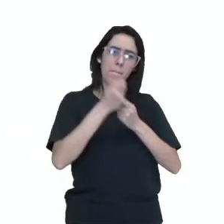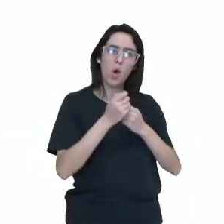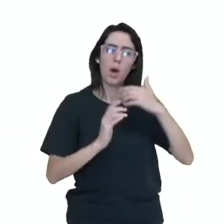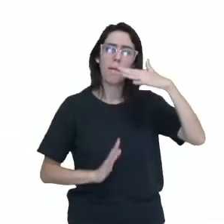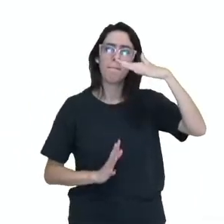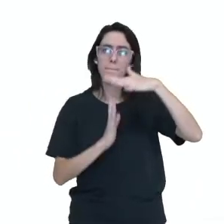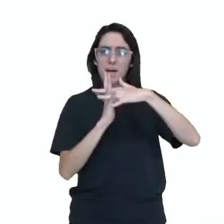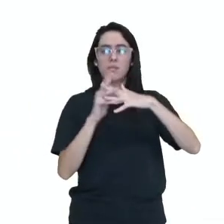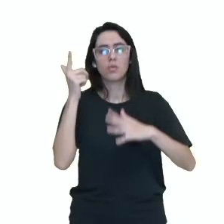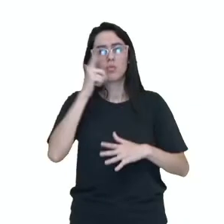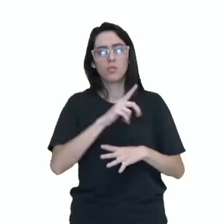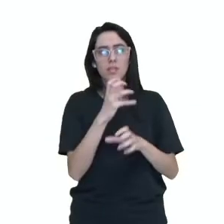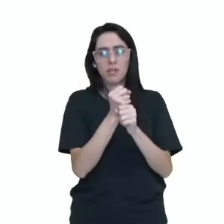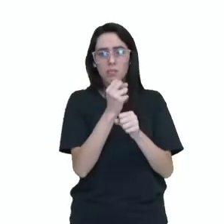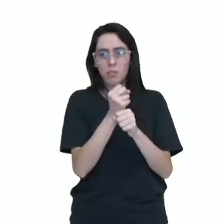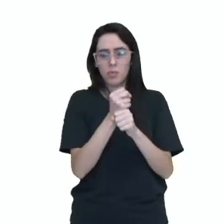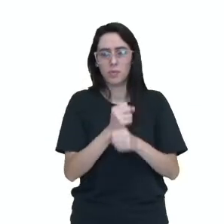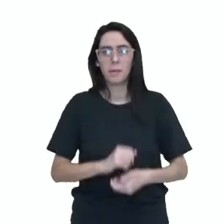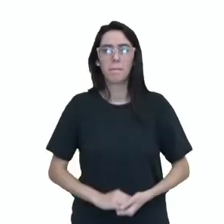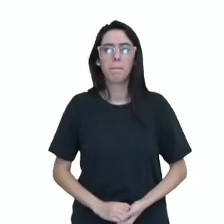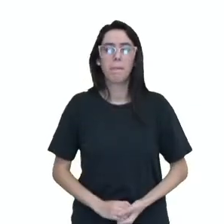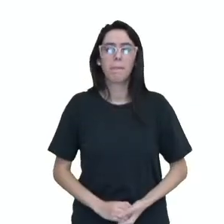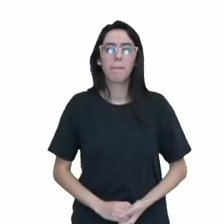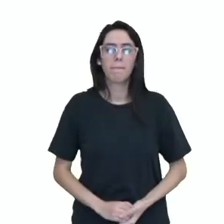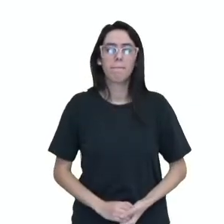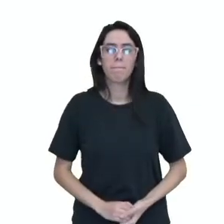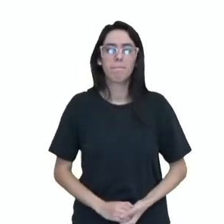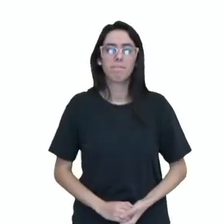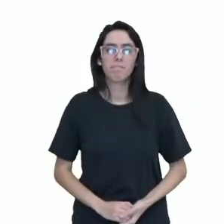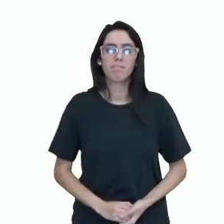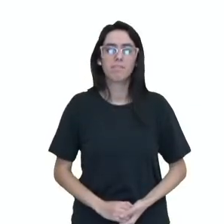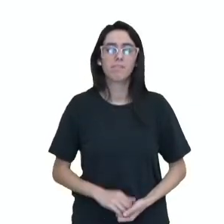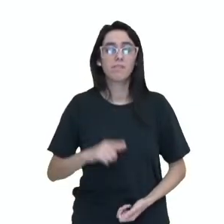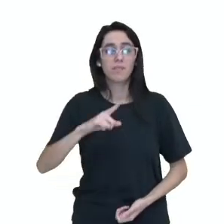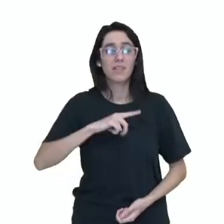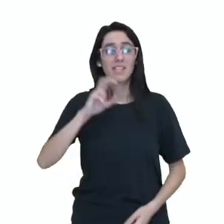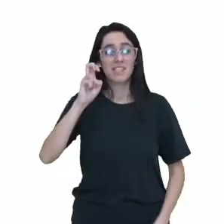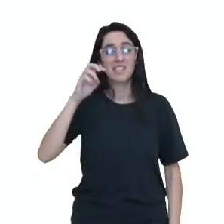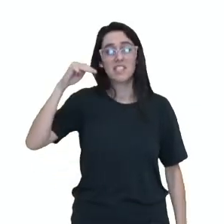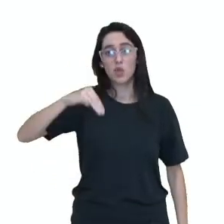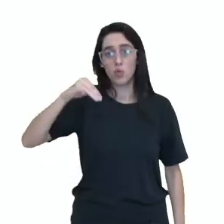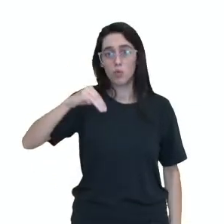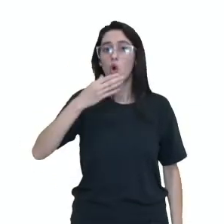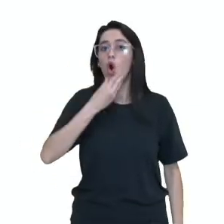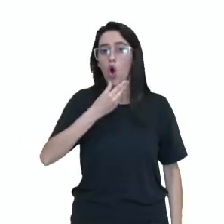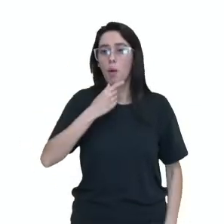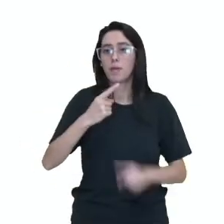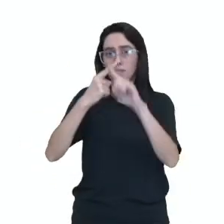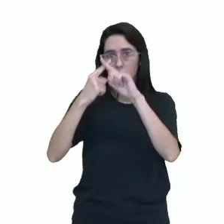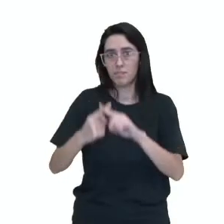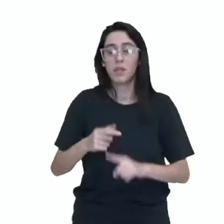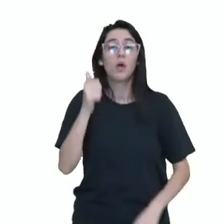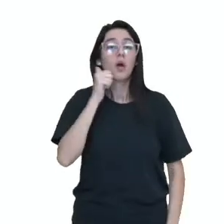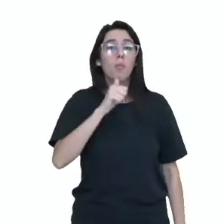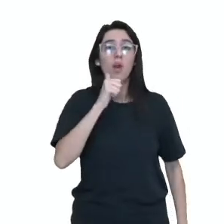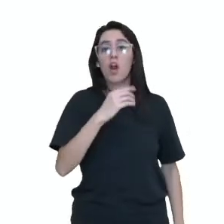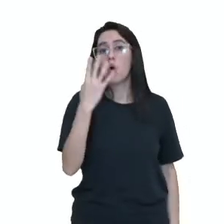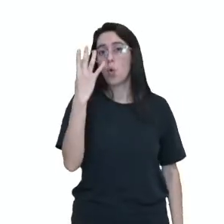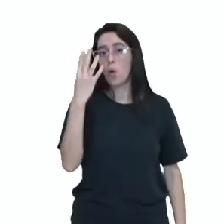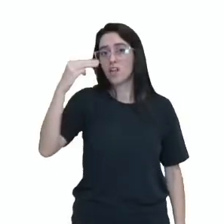são o Vasari e o Yuko. A luta tem duração de 5 minutos para homens, 4 para as mulheres.